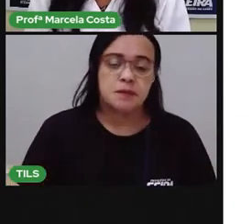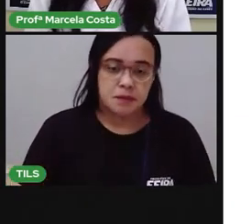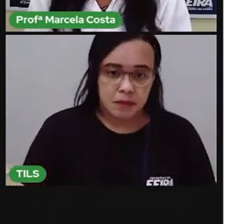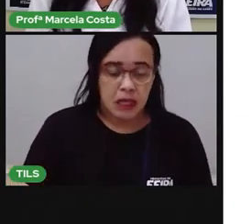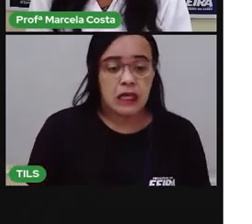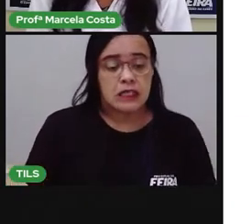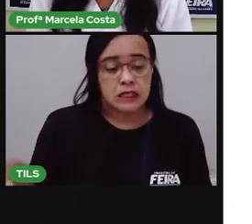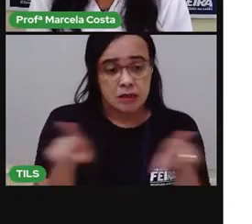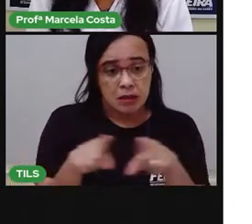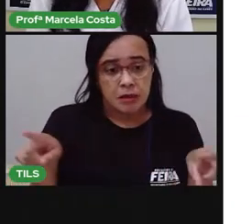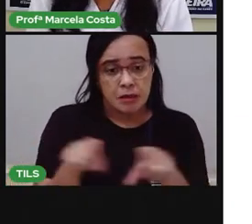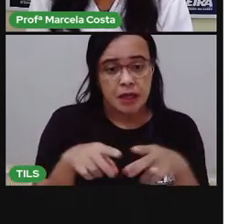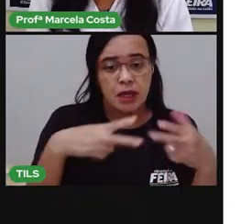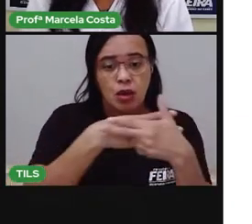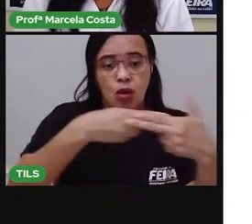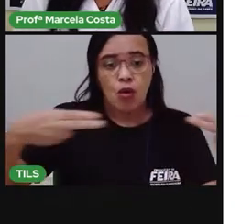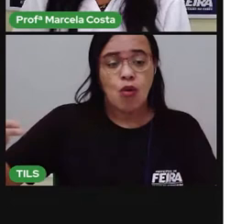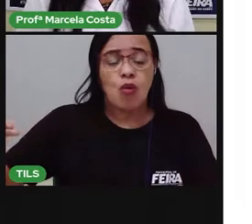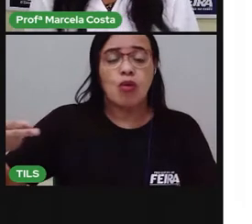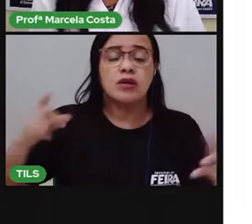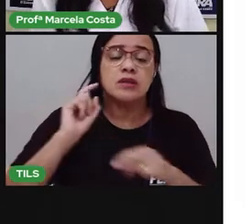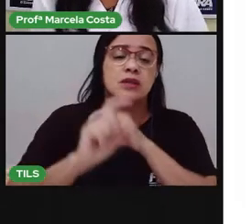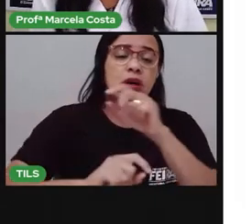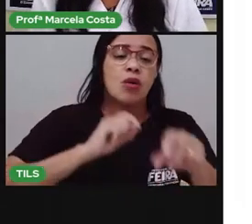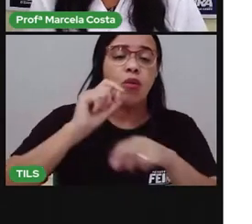Manipular produto de limpeza.